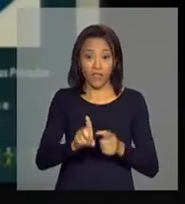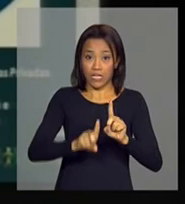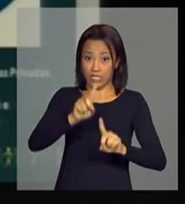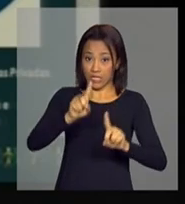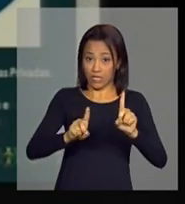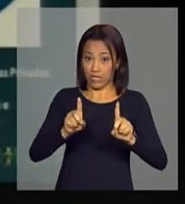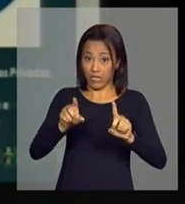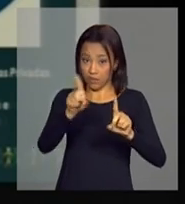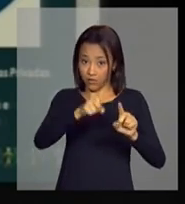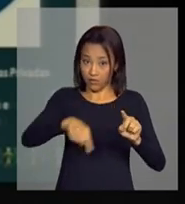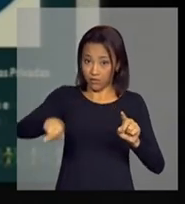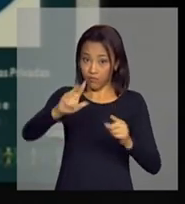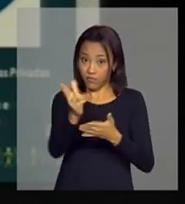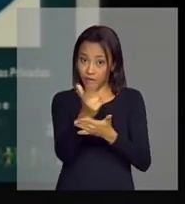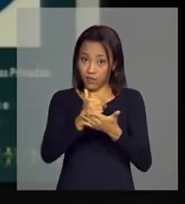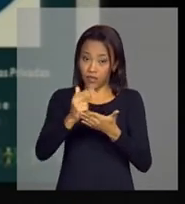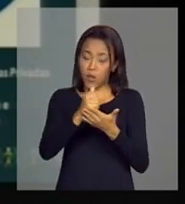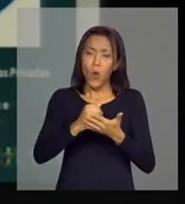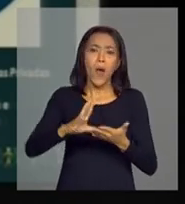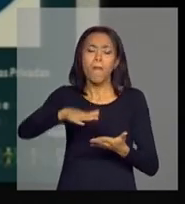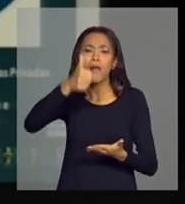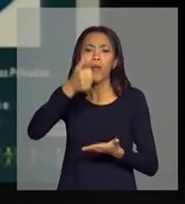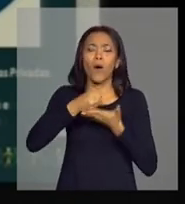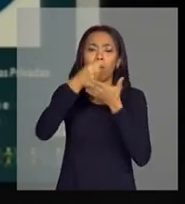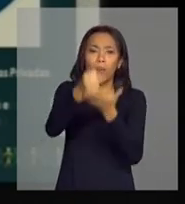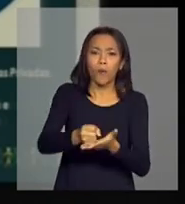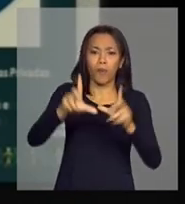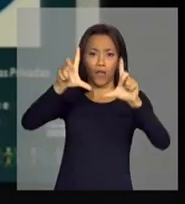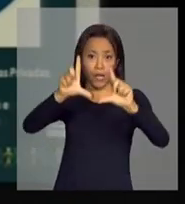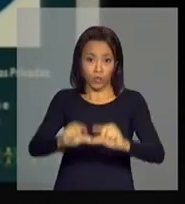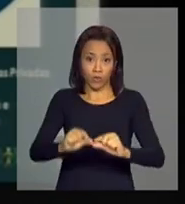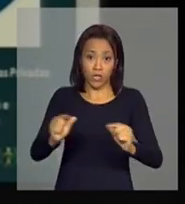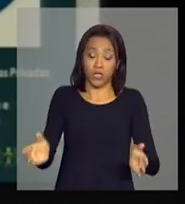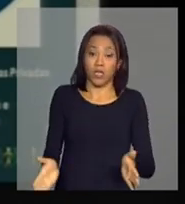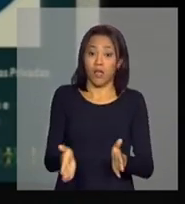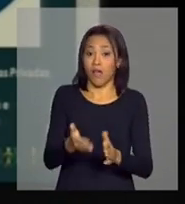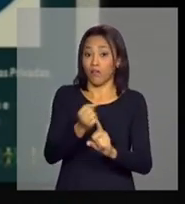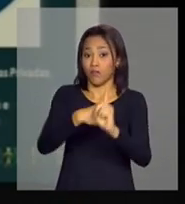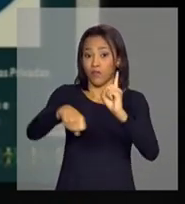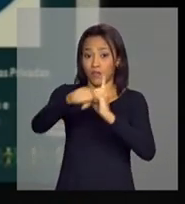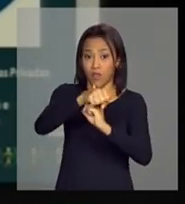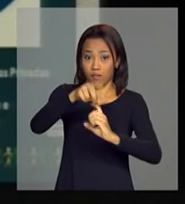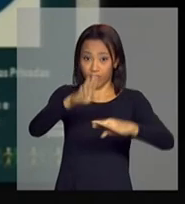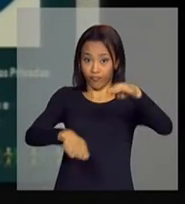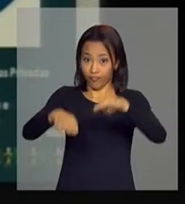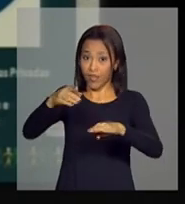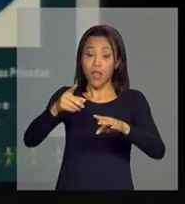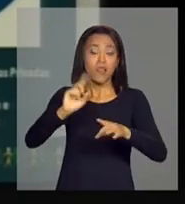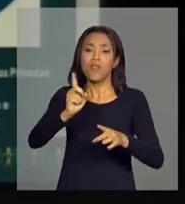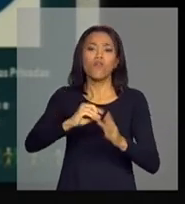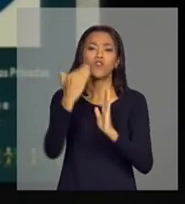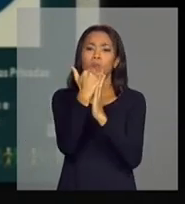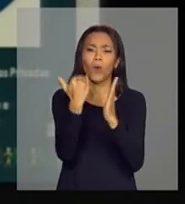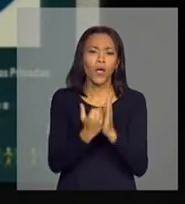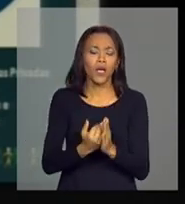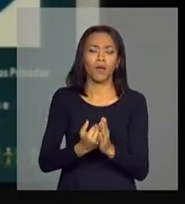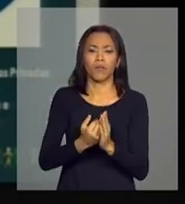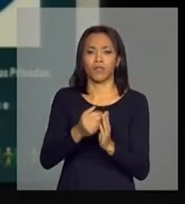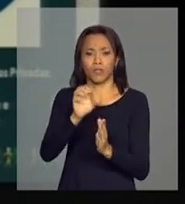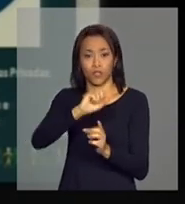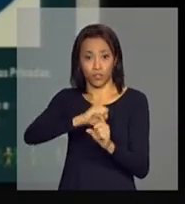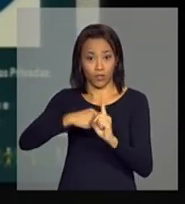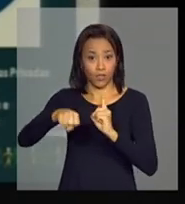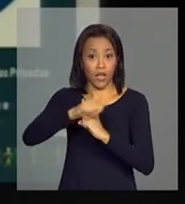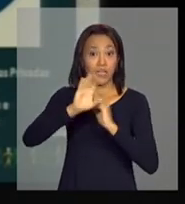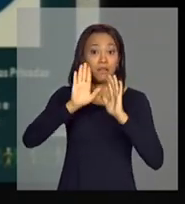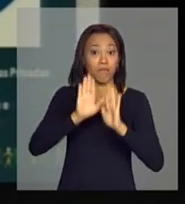contribuição para a redução das desigualdades sociais nesse período não foi o Bolsa Família ou os programas sociais, mas sim